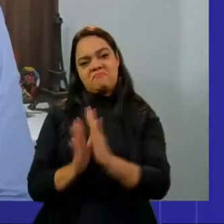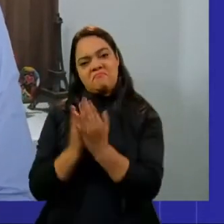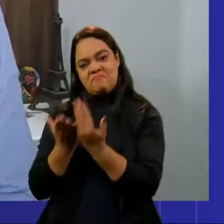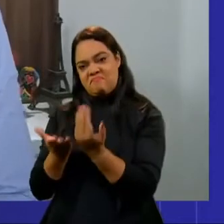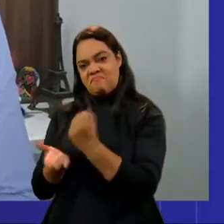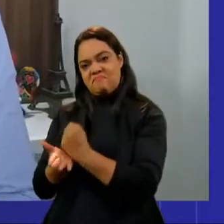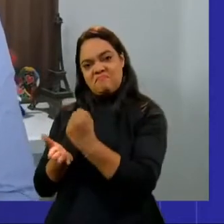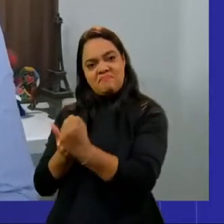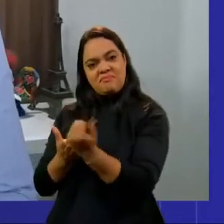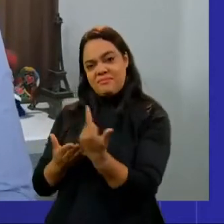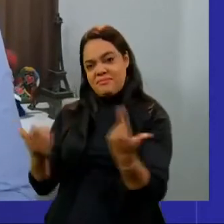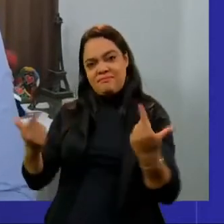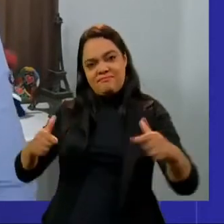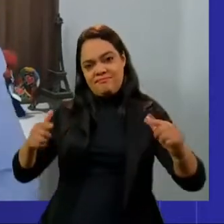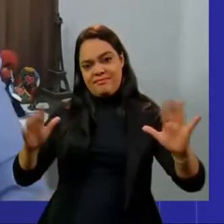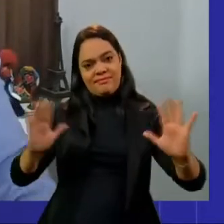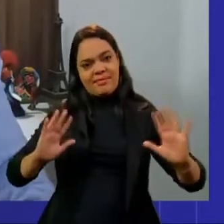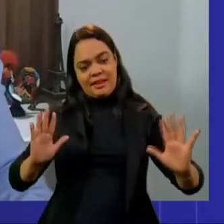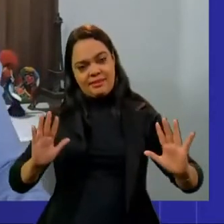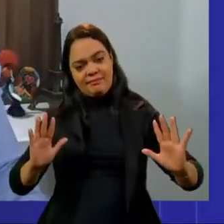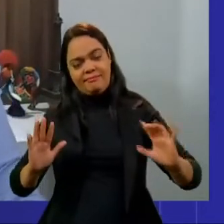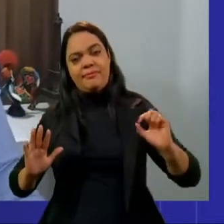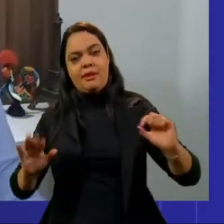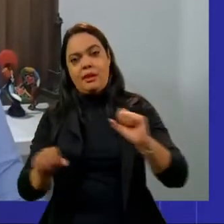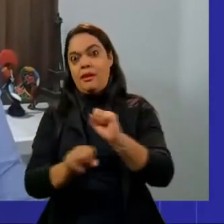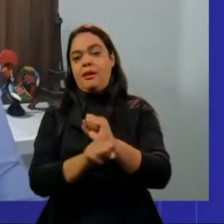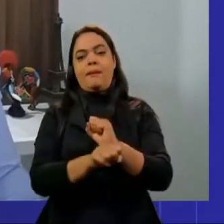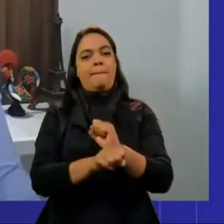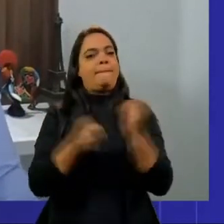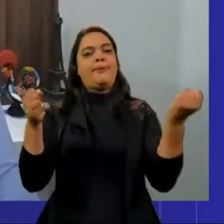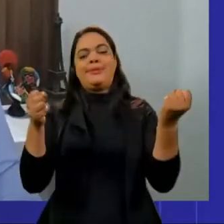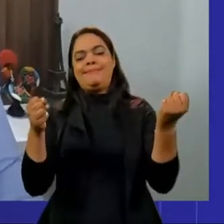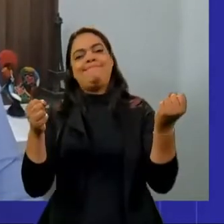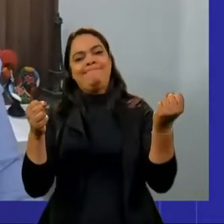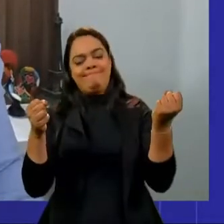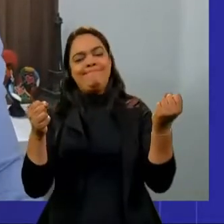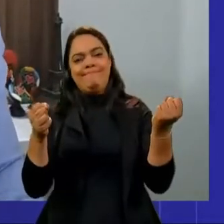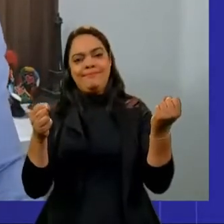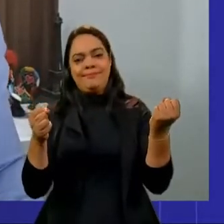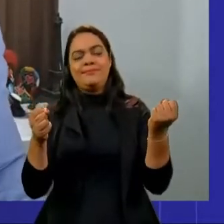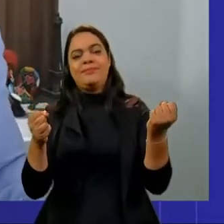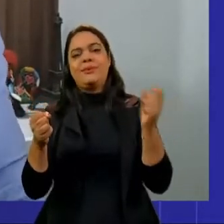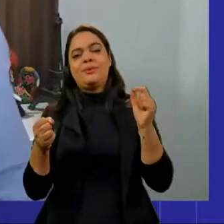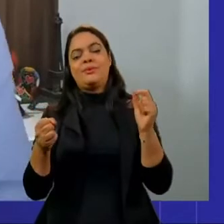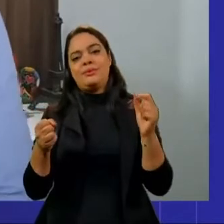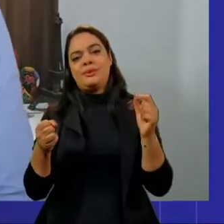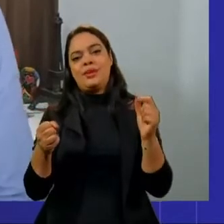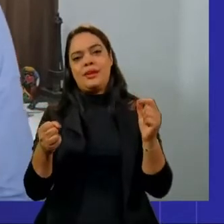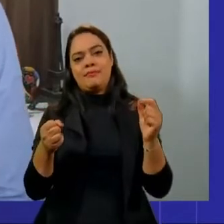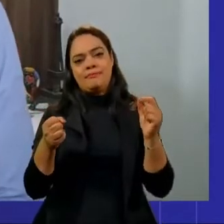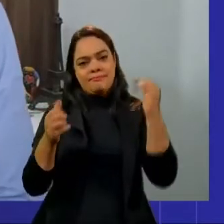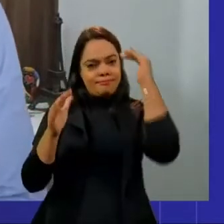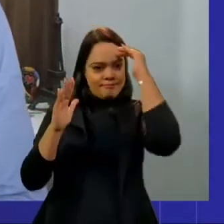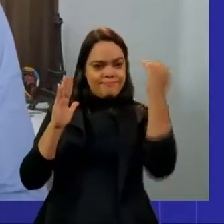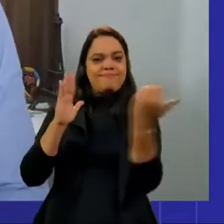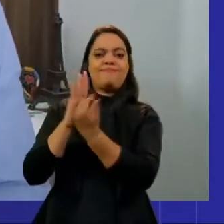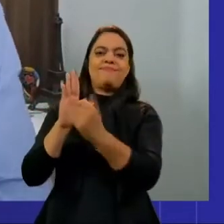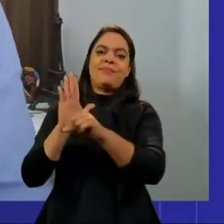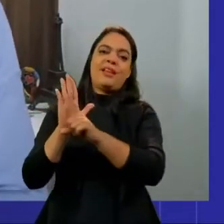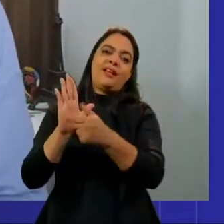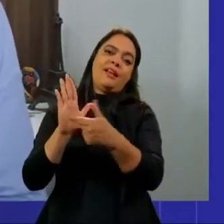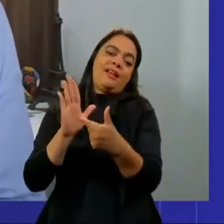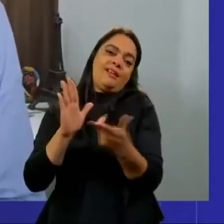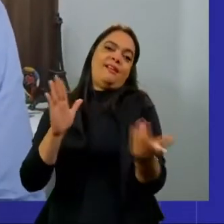carteira registrada, o que impossibilita, inclusive, a incidência dessa legislação